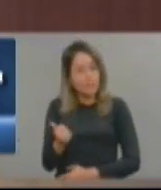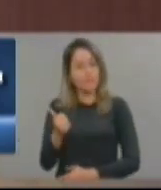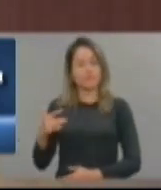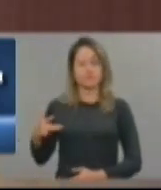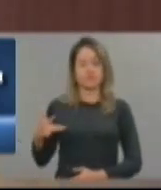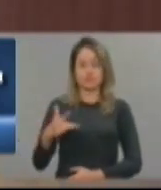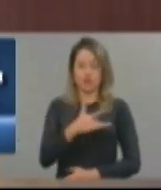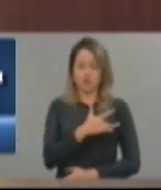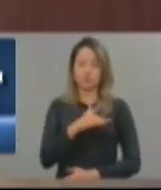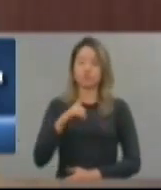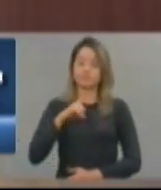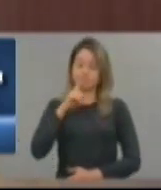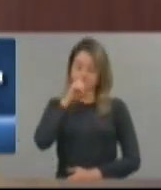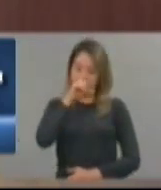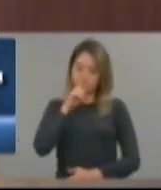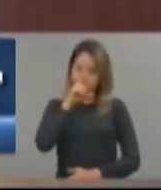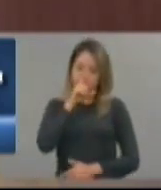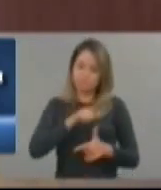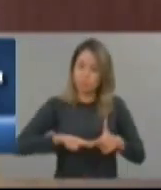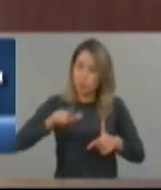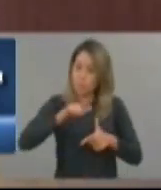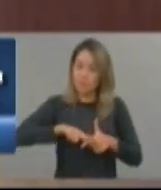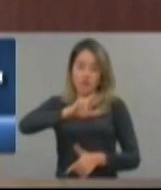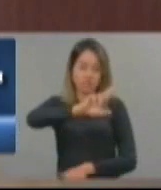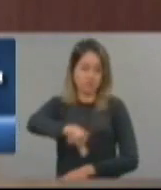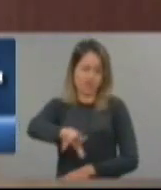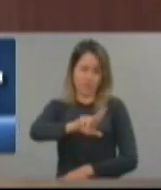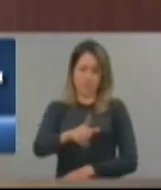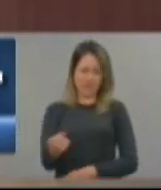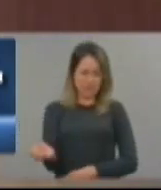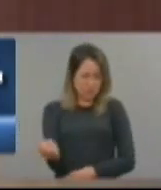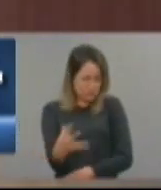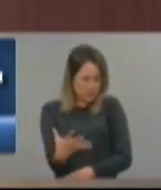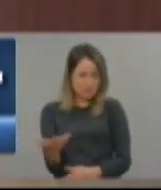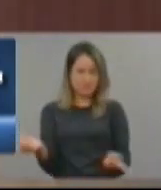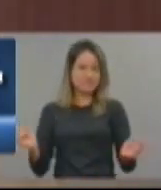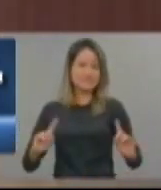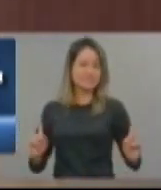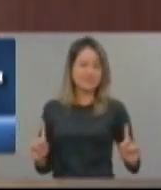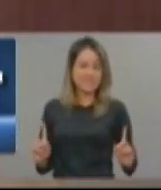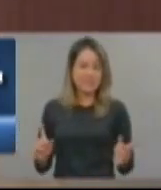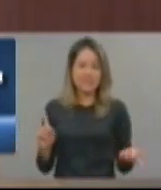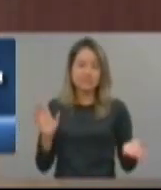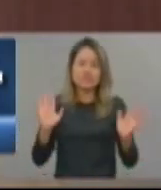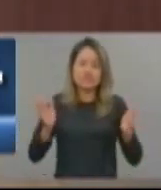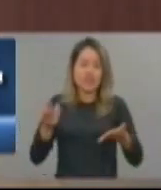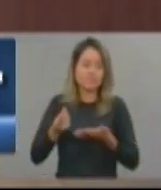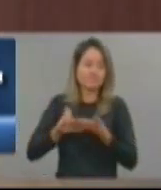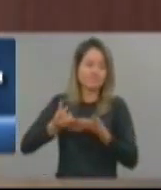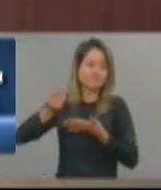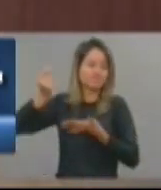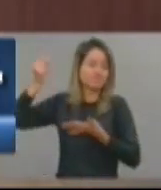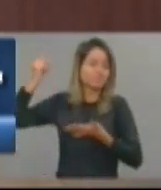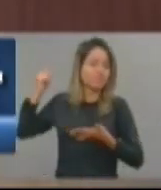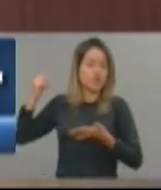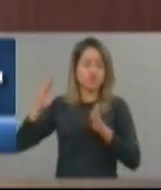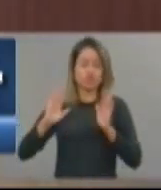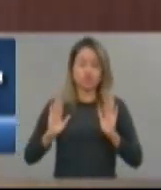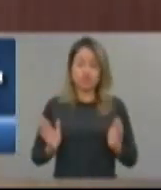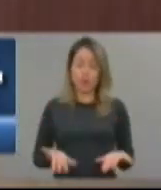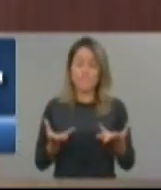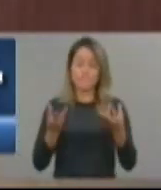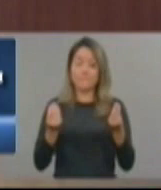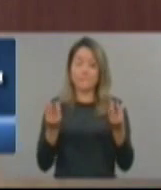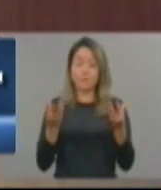saúde vive uma crise que não é nova, mas que significa dificuldade de atendimento para milhares de